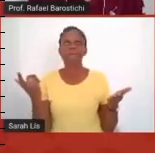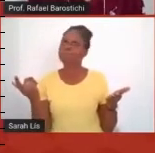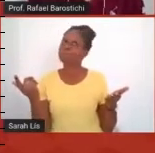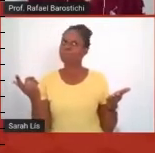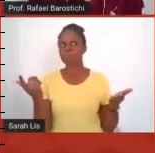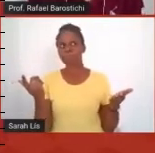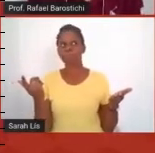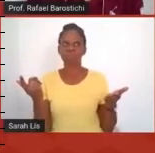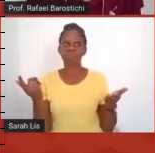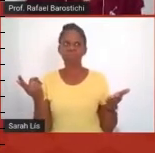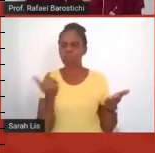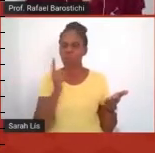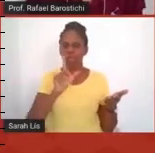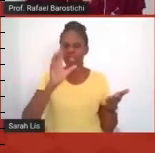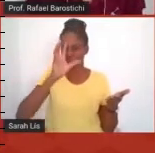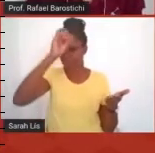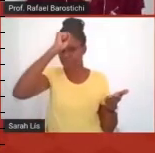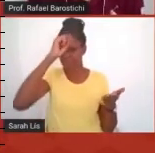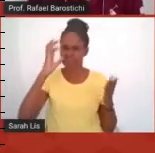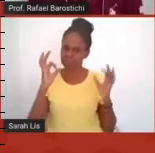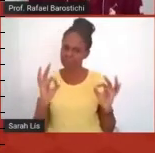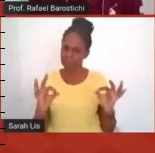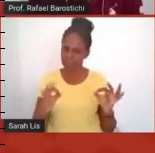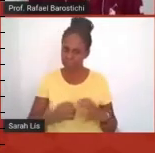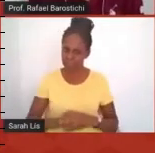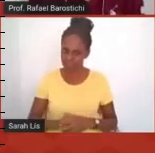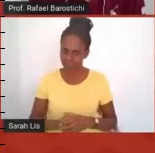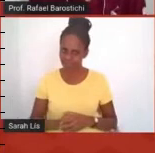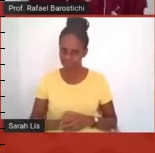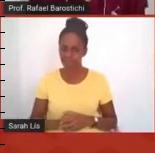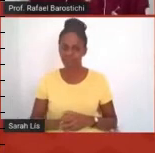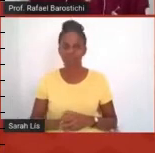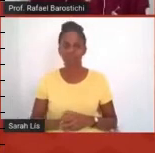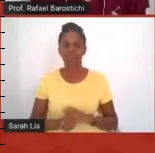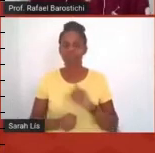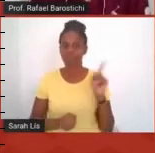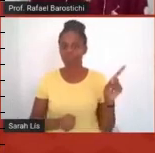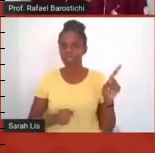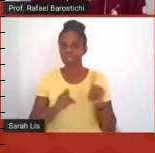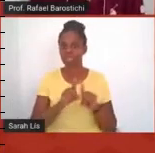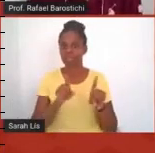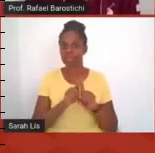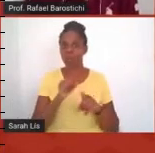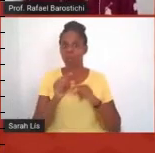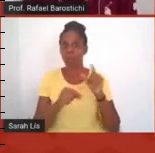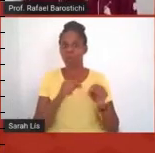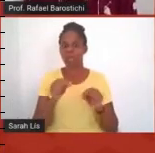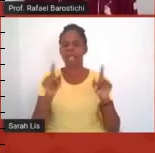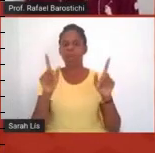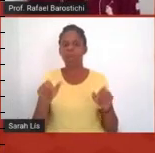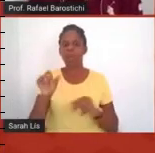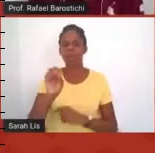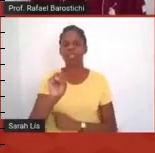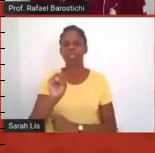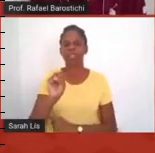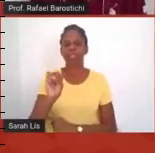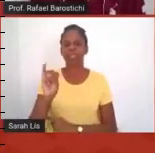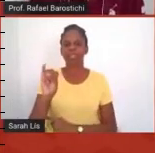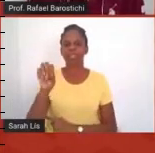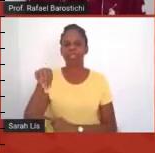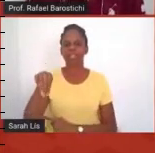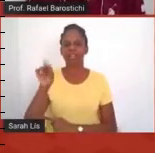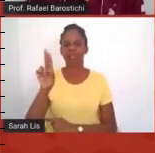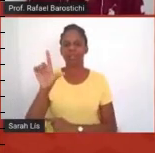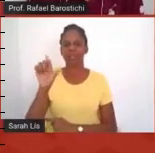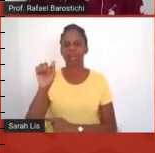ter uma aprendizagem mais efetiva, esse é um também, acho que os simulados foi a melhor ferramenta, pois é possível